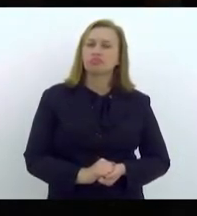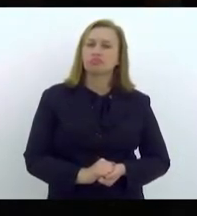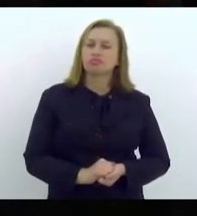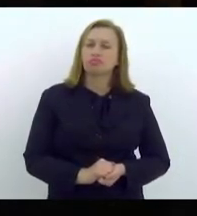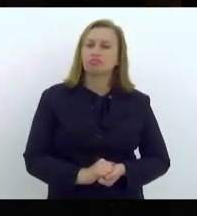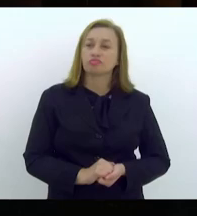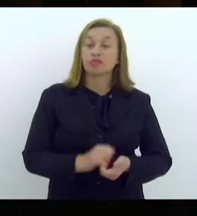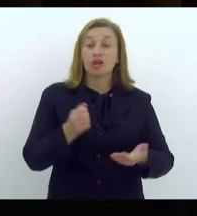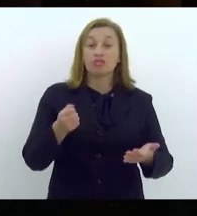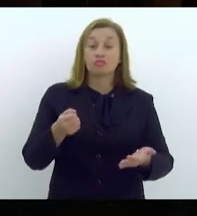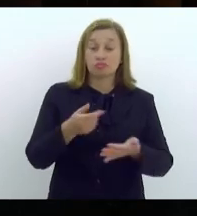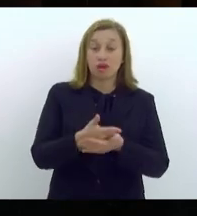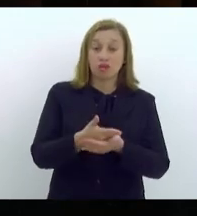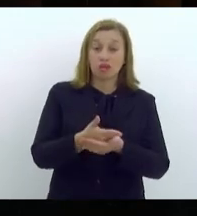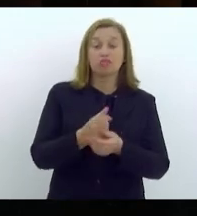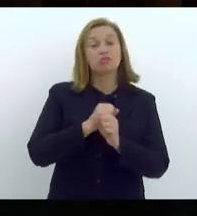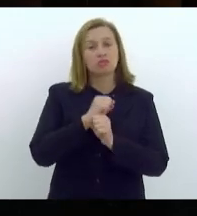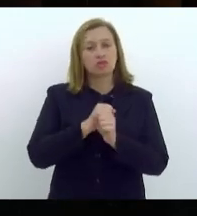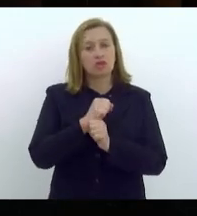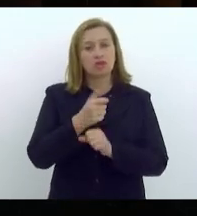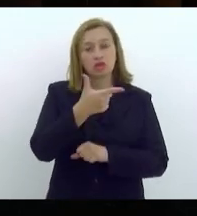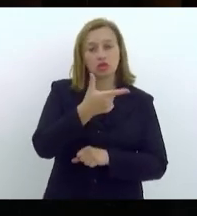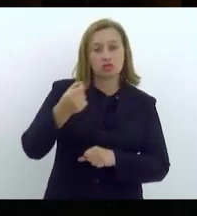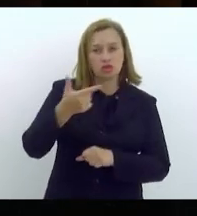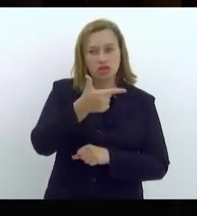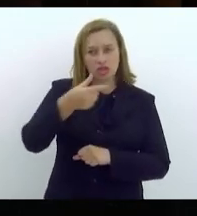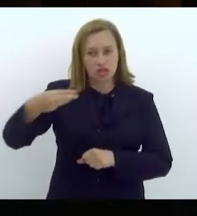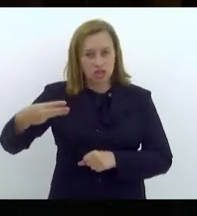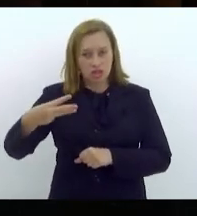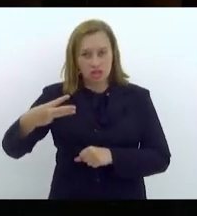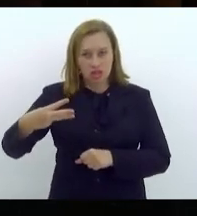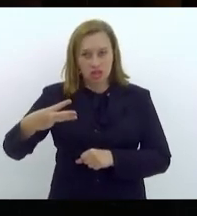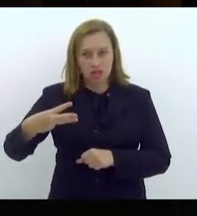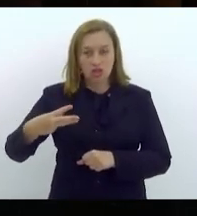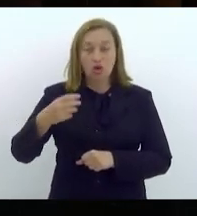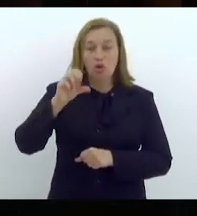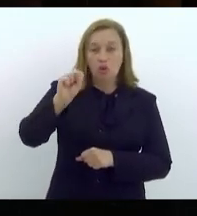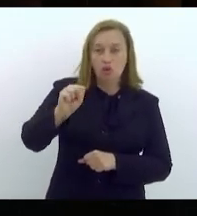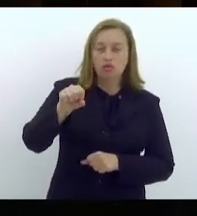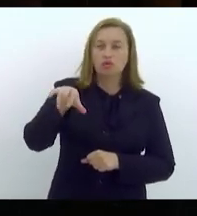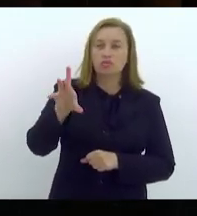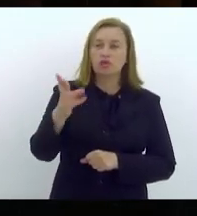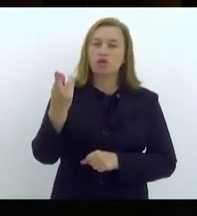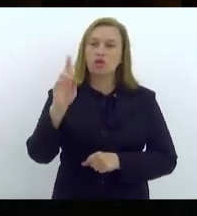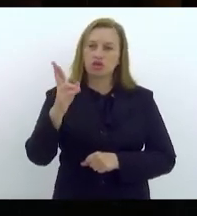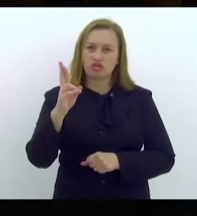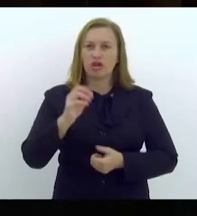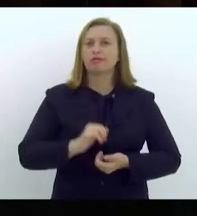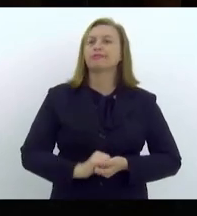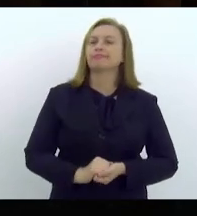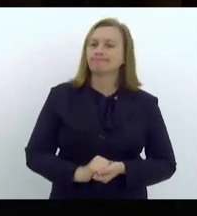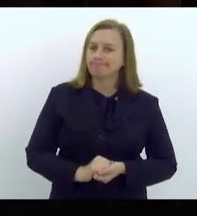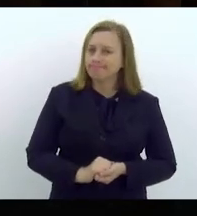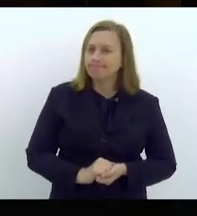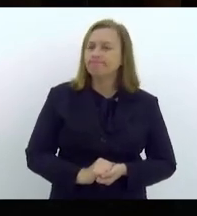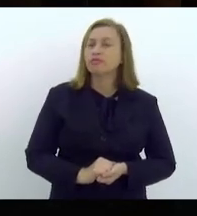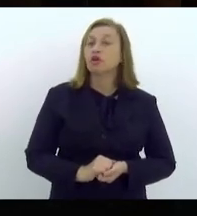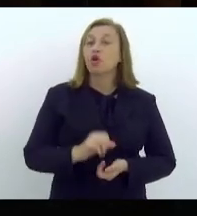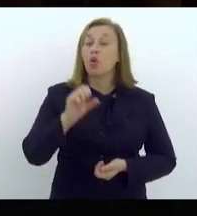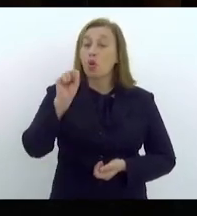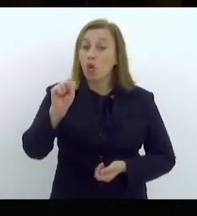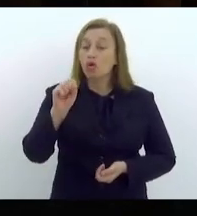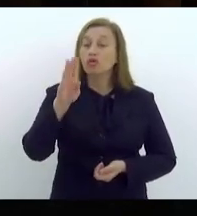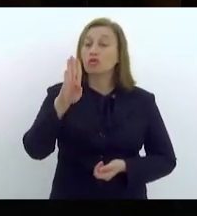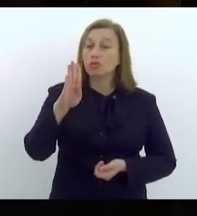deste ano de 23, de 8 bilhões de reais. 8